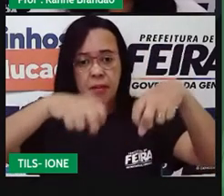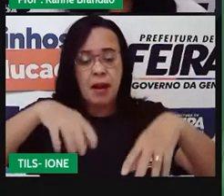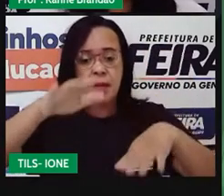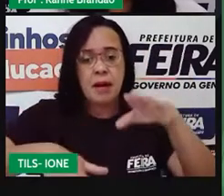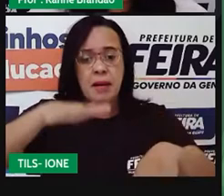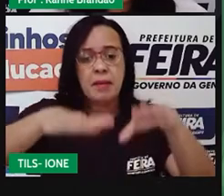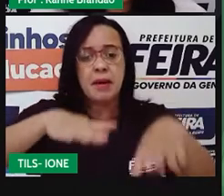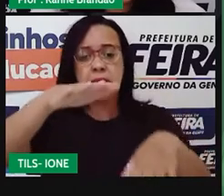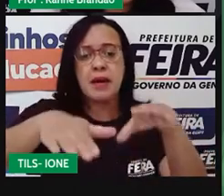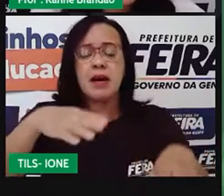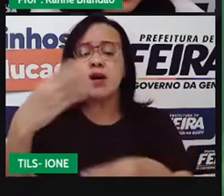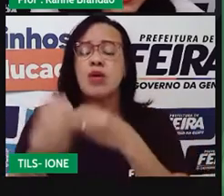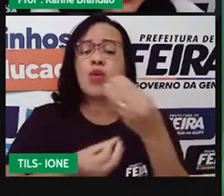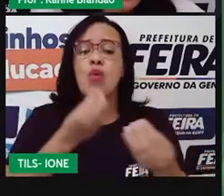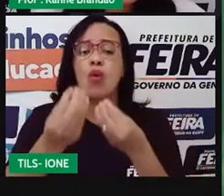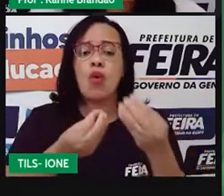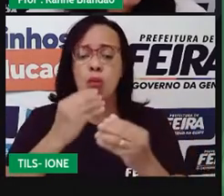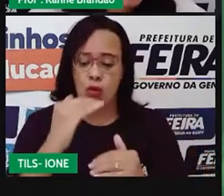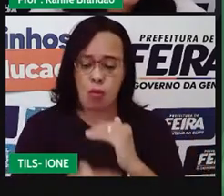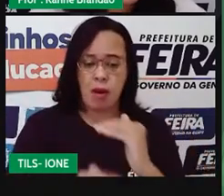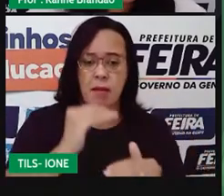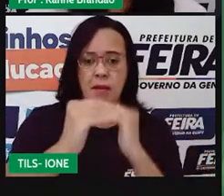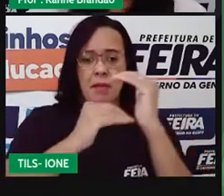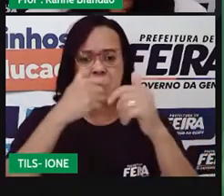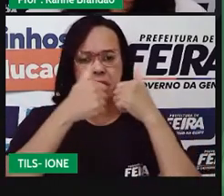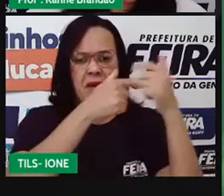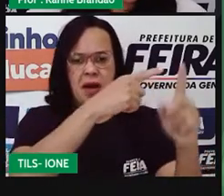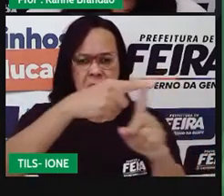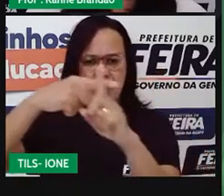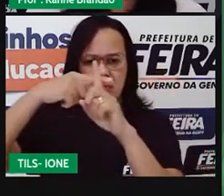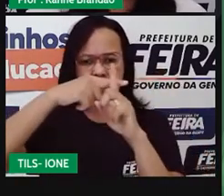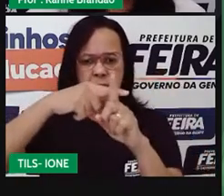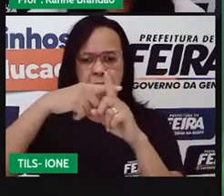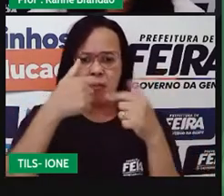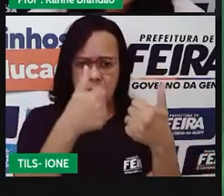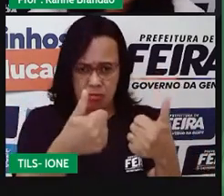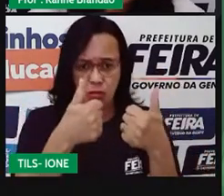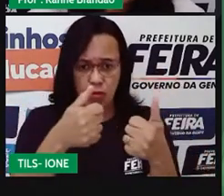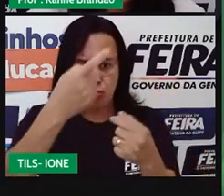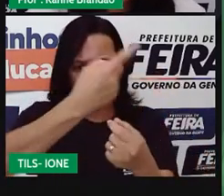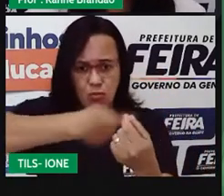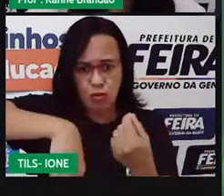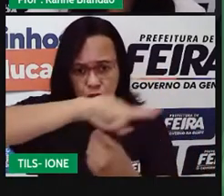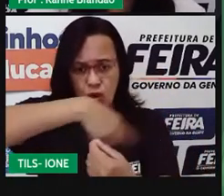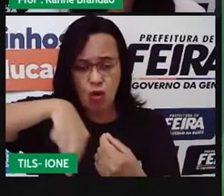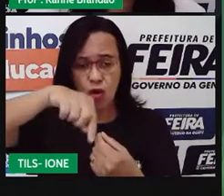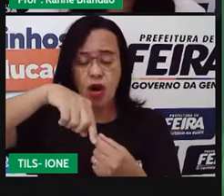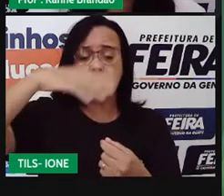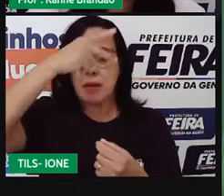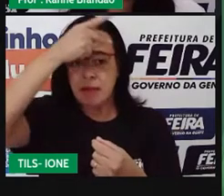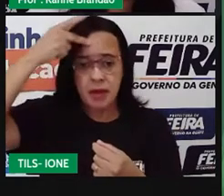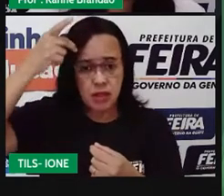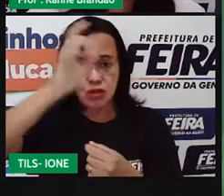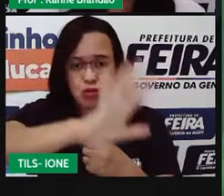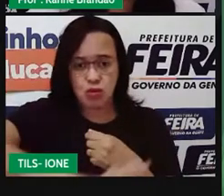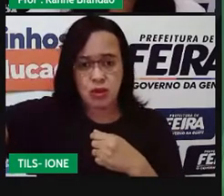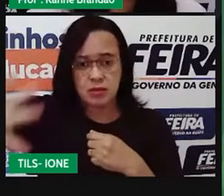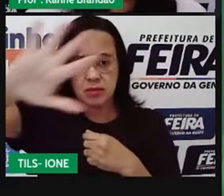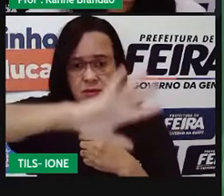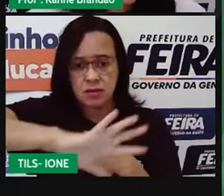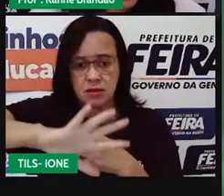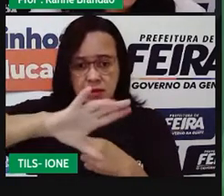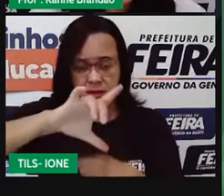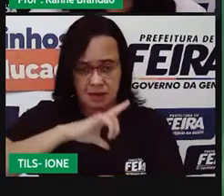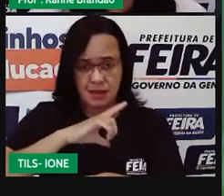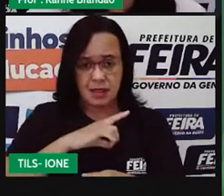uma construção positiva para nós e para quem está ao nosso redor. Então, Edson Gomes, ele faz